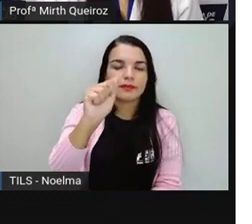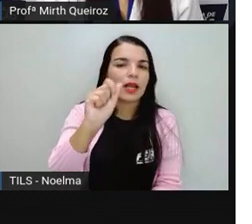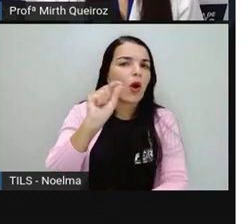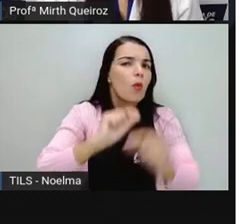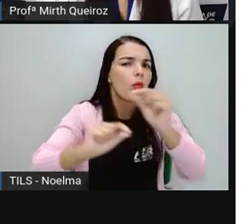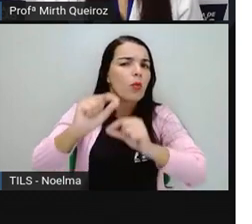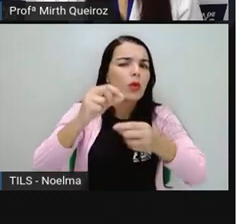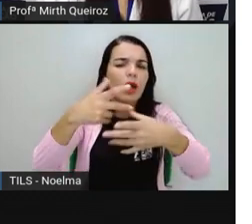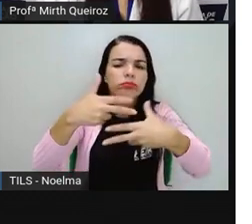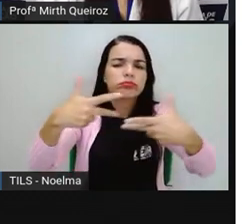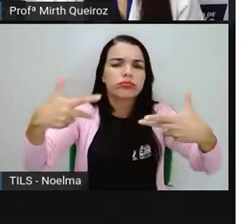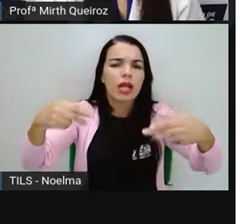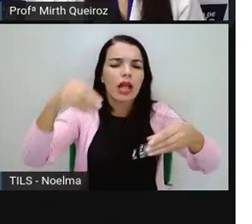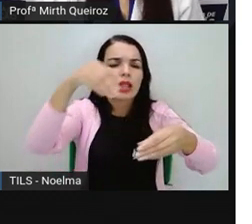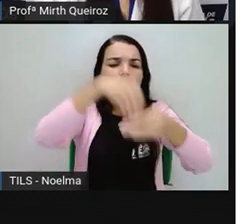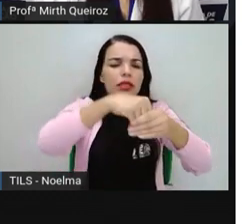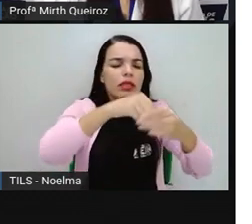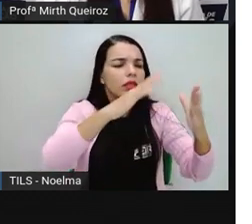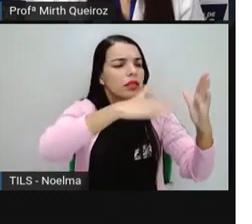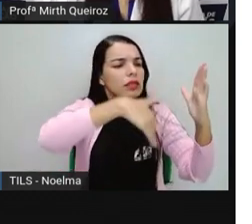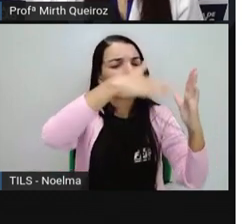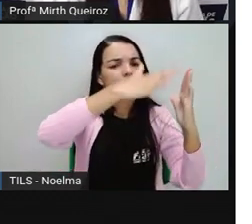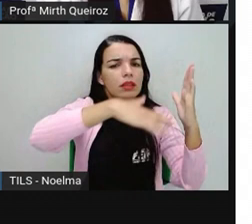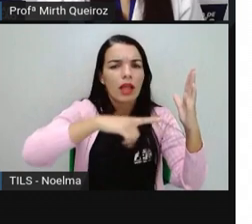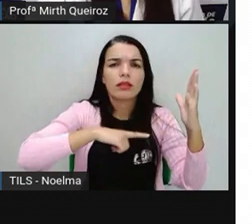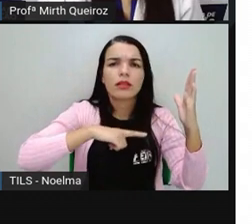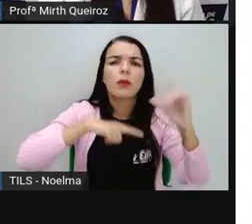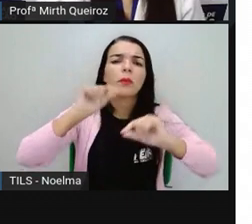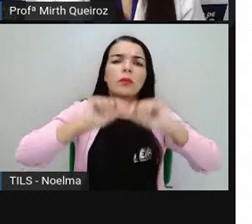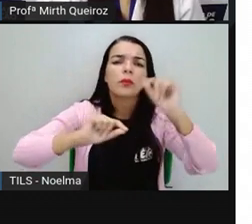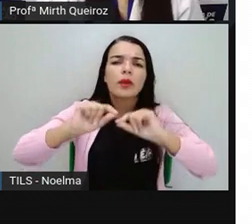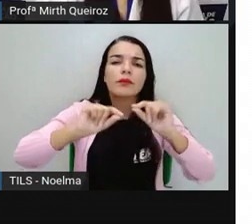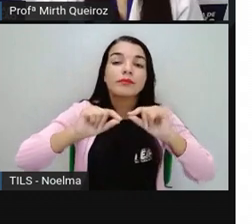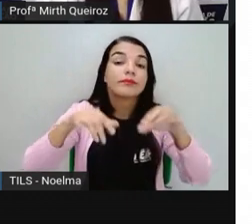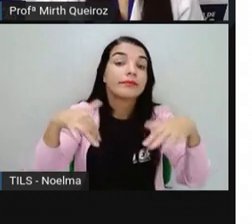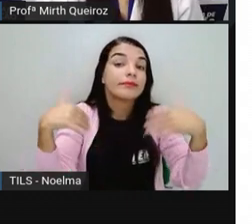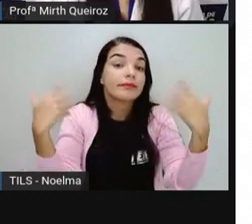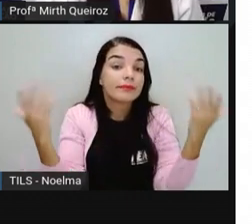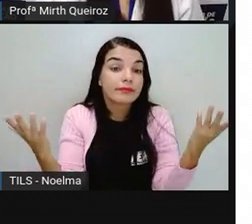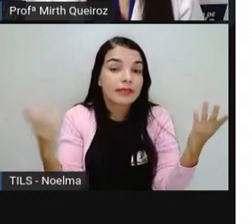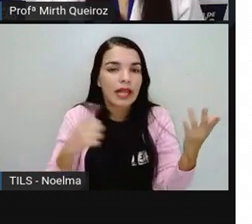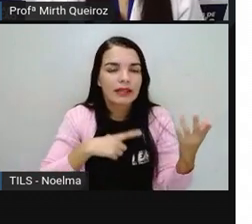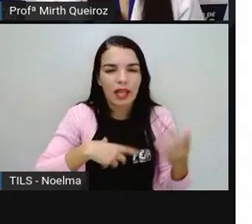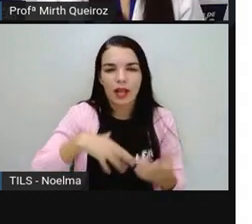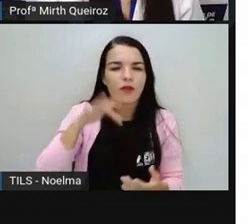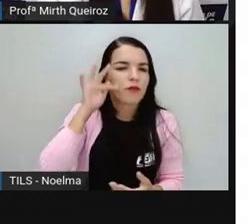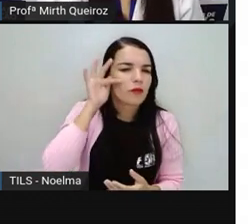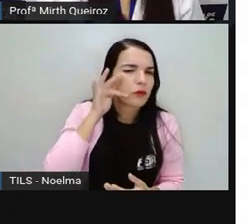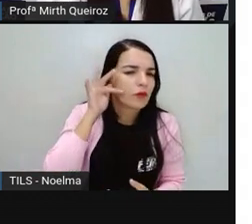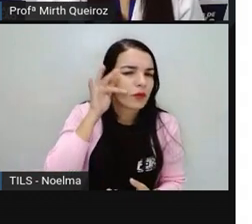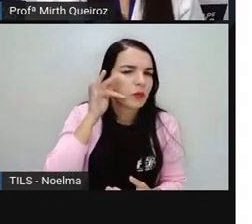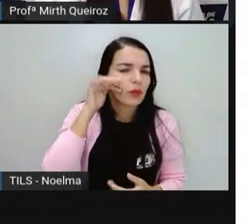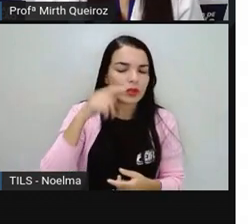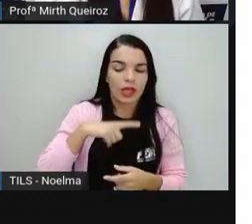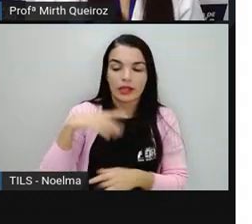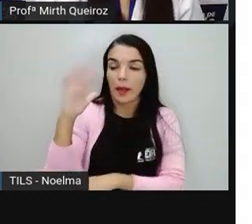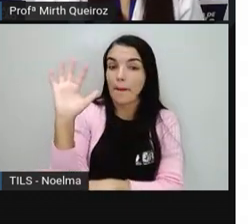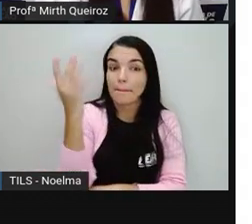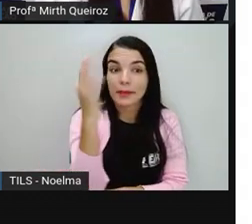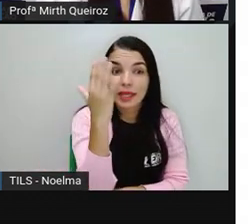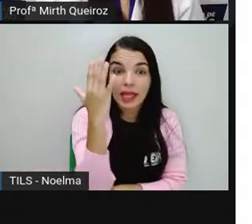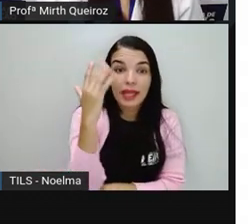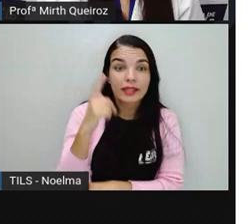nessa obra? Nós temos aqui uma feira, né? Nós temos frutas, nós temos plantas, temos